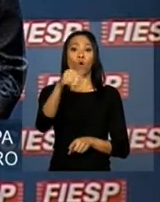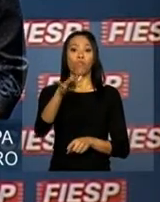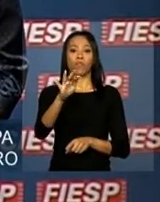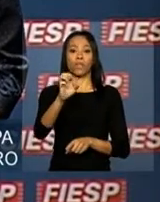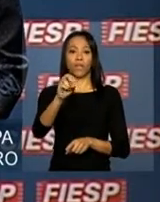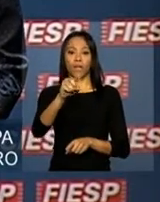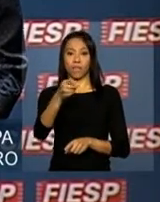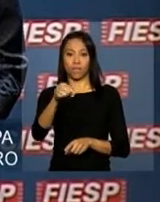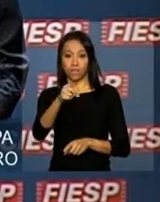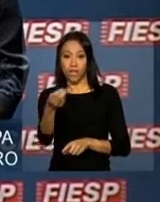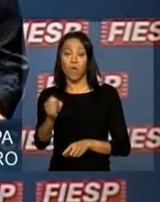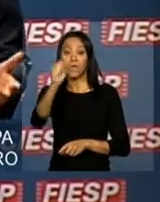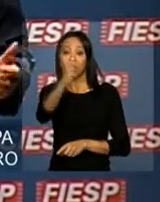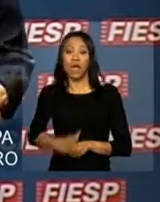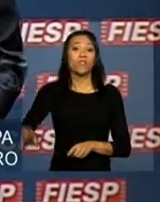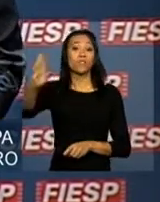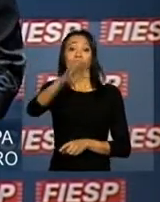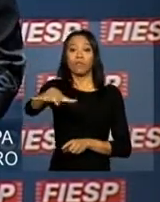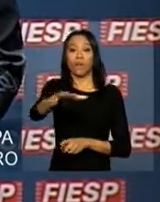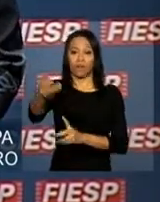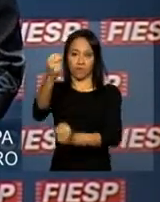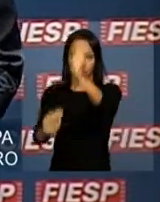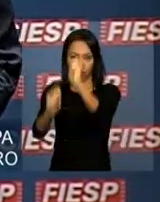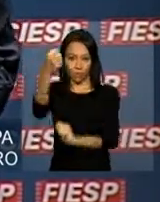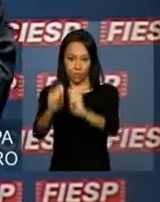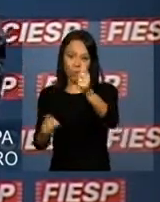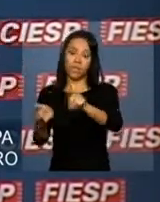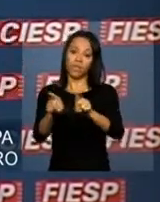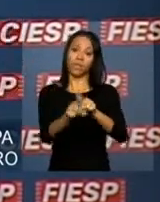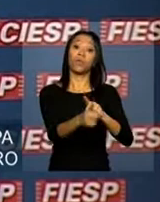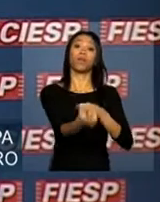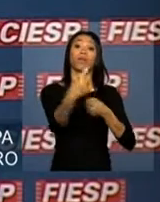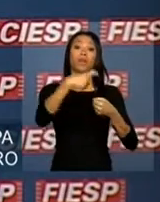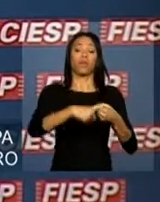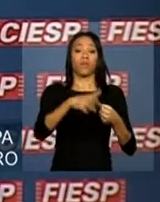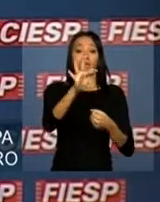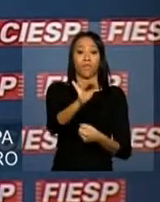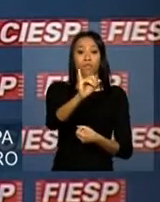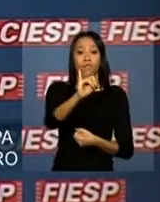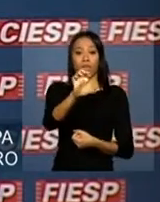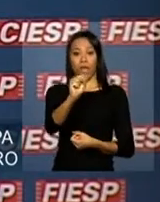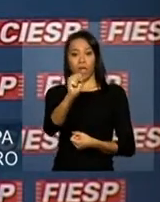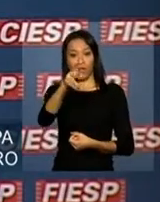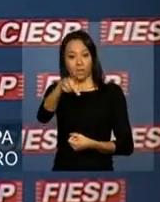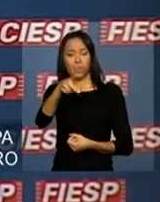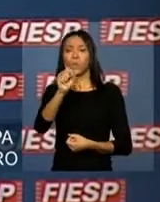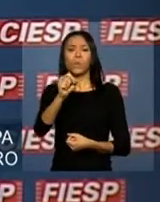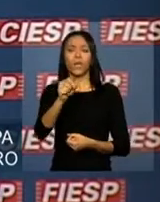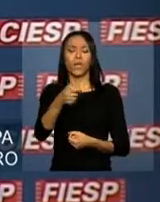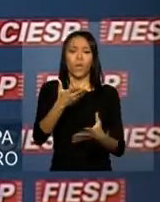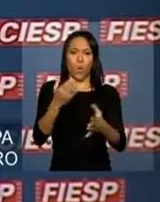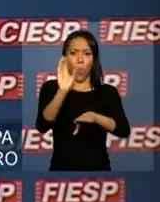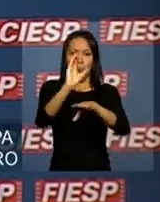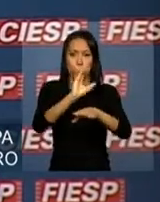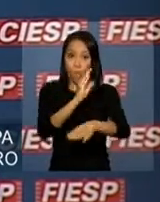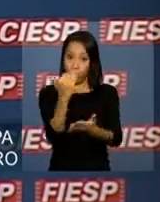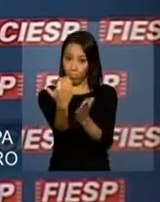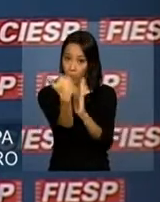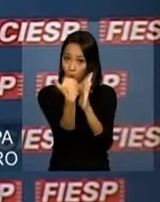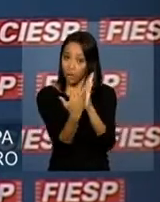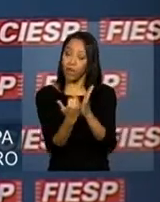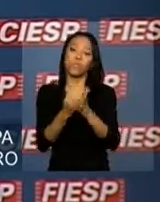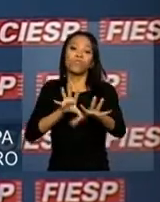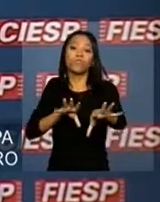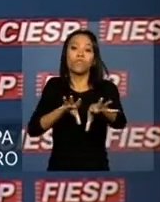Indústria, e as federações como a Fiesp, o mais amplo programa de formação técnico-profissional da